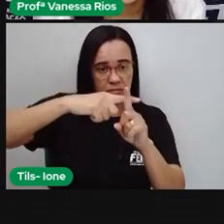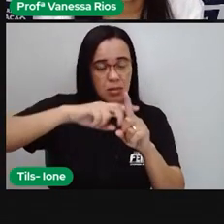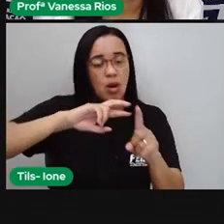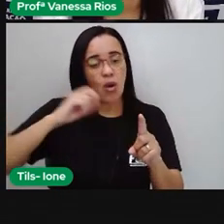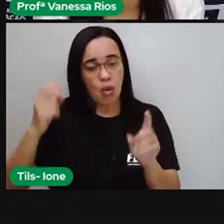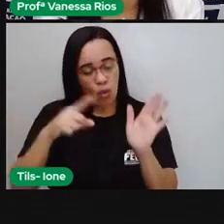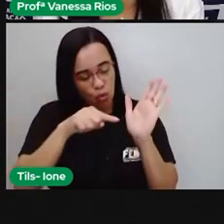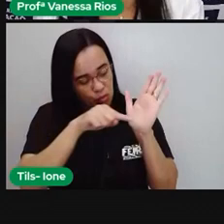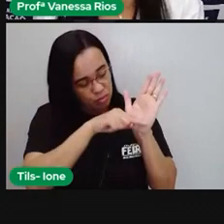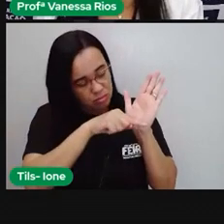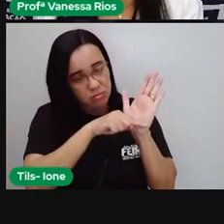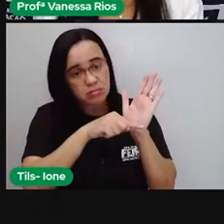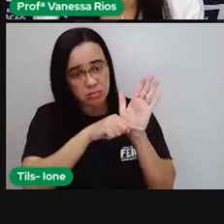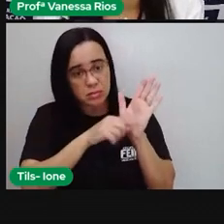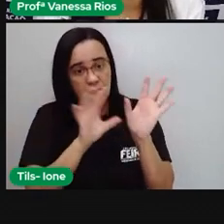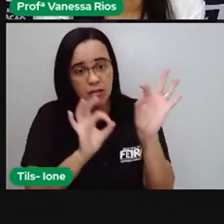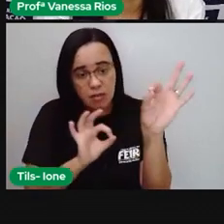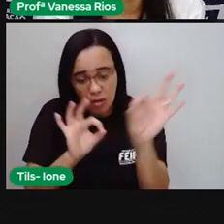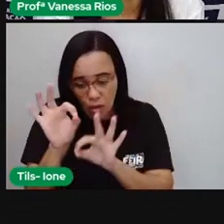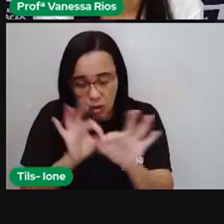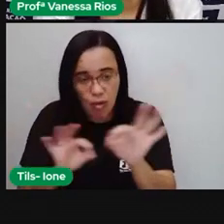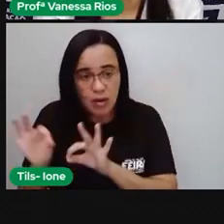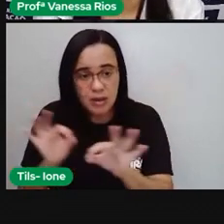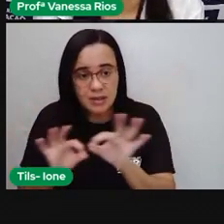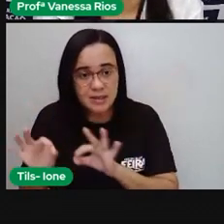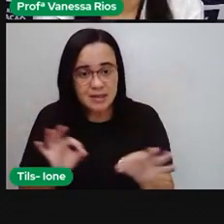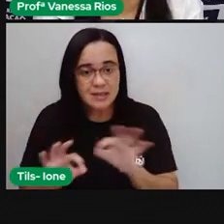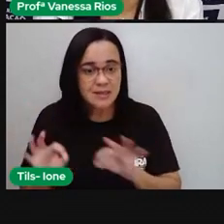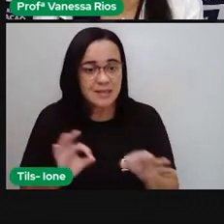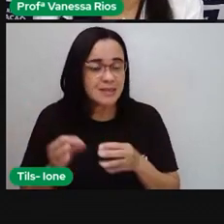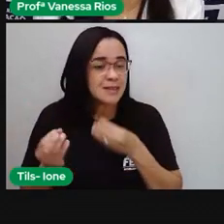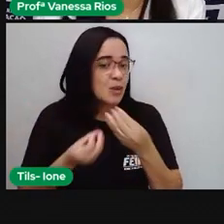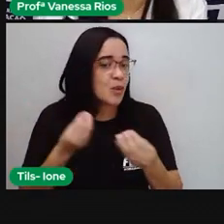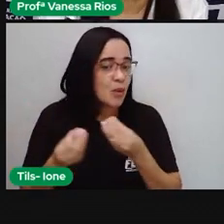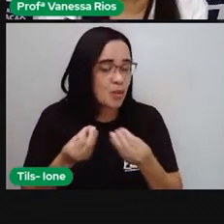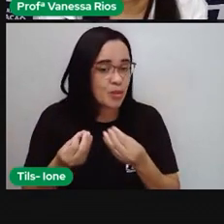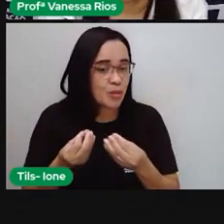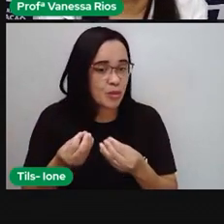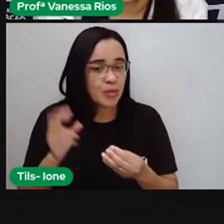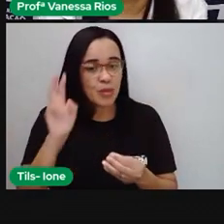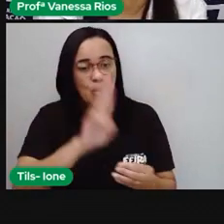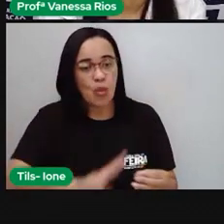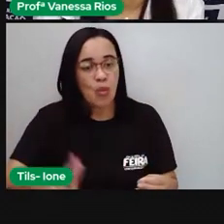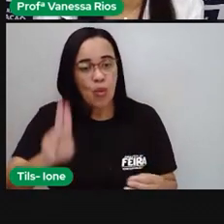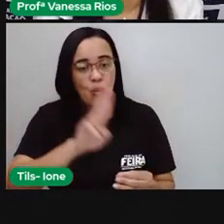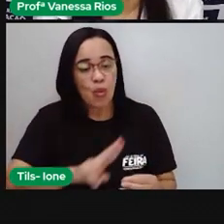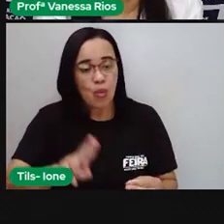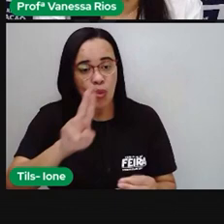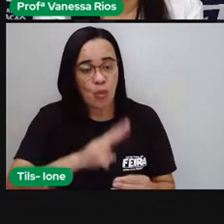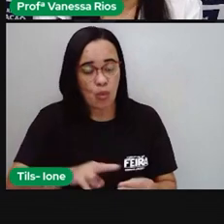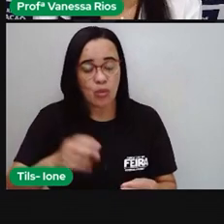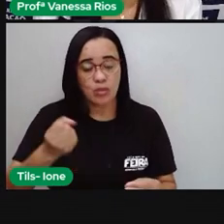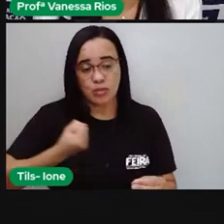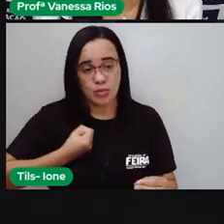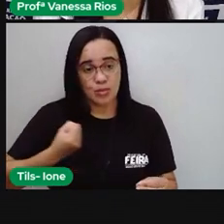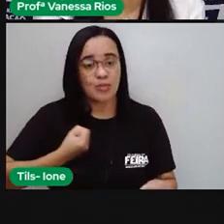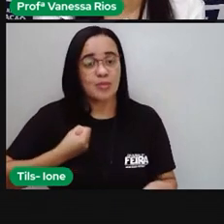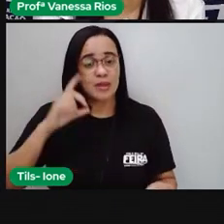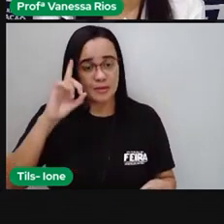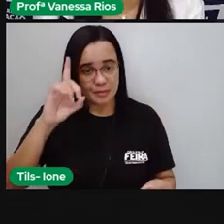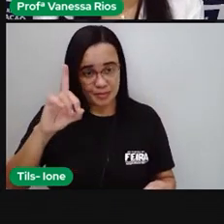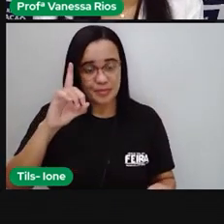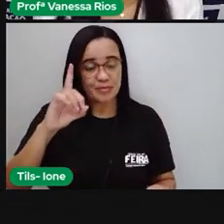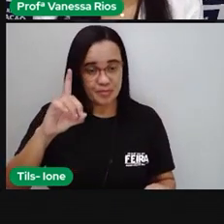continha, né? Que a gente vai observar o algoritmo, a gente está utilizando números decimais? Ótimo! Além de